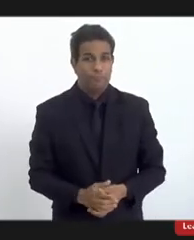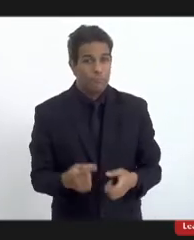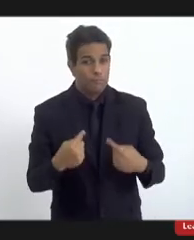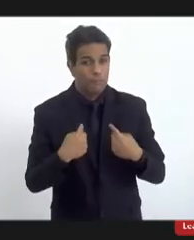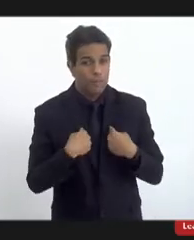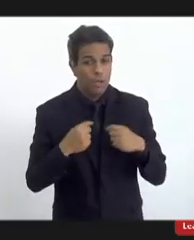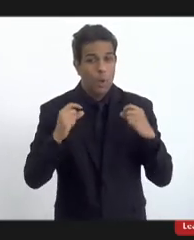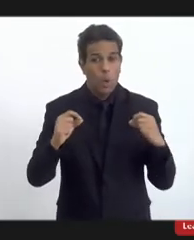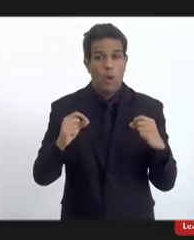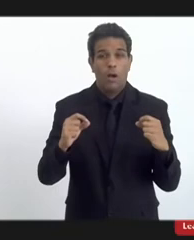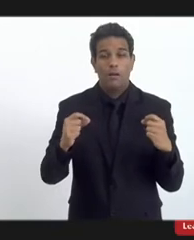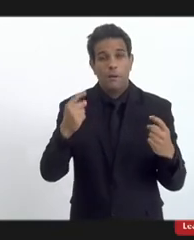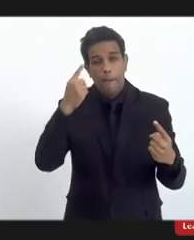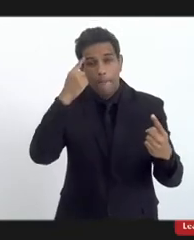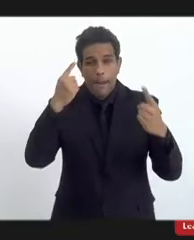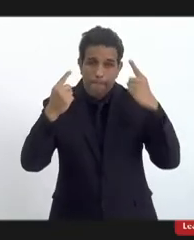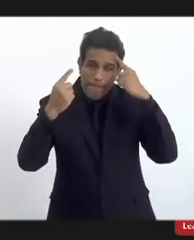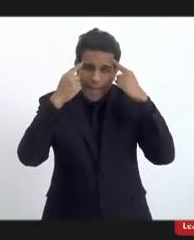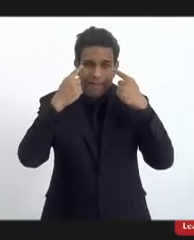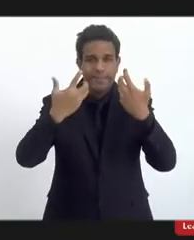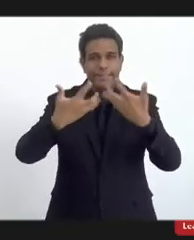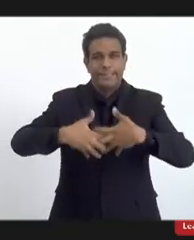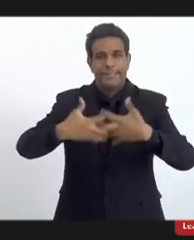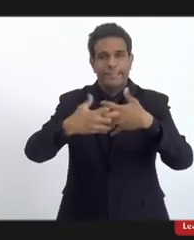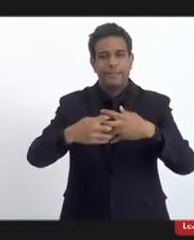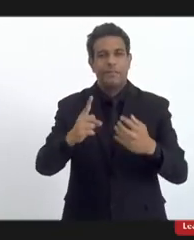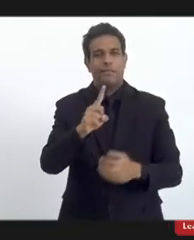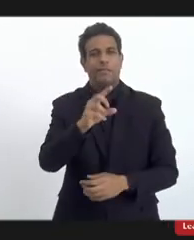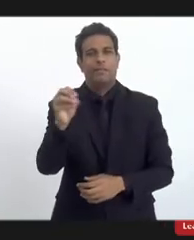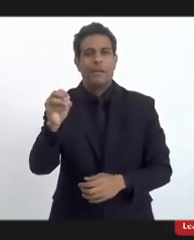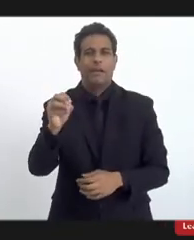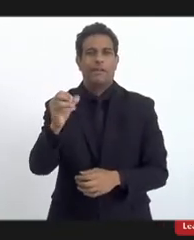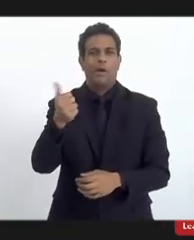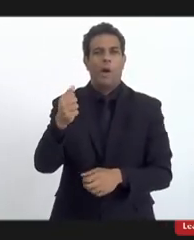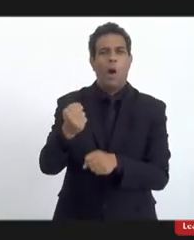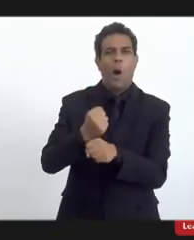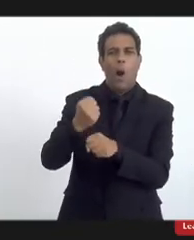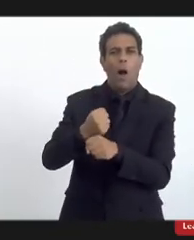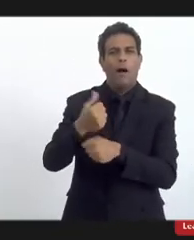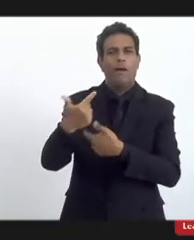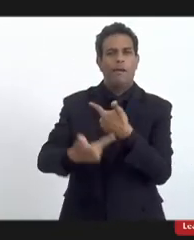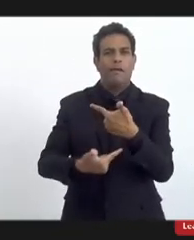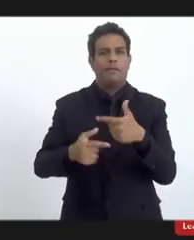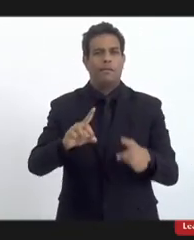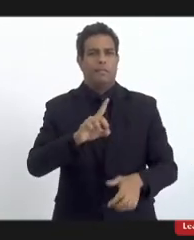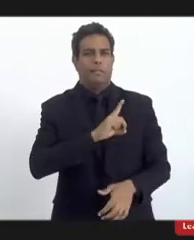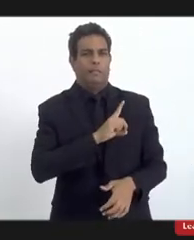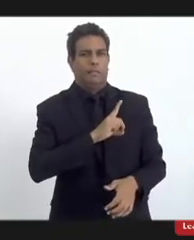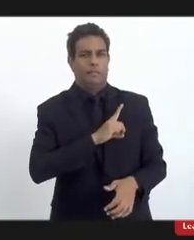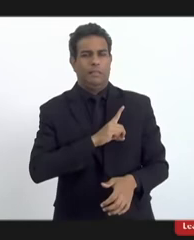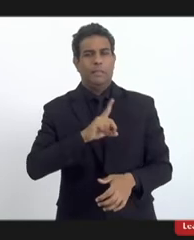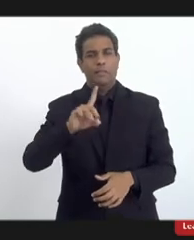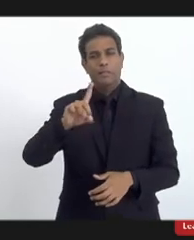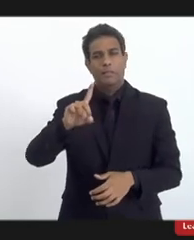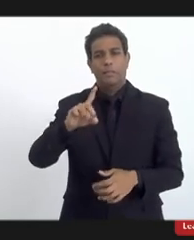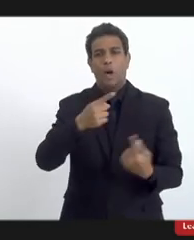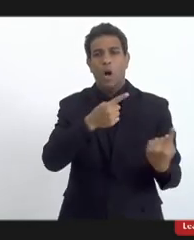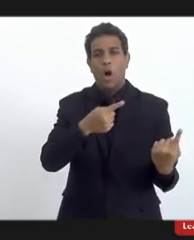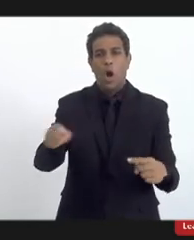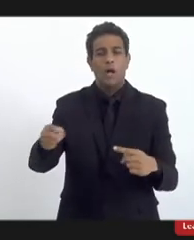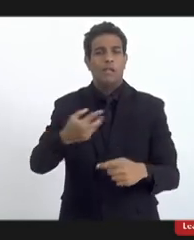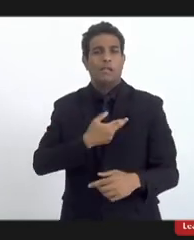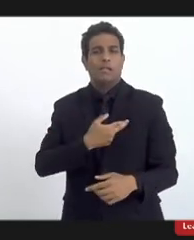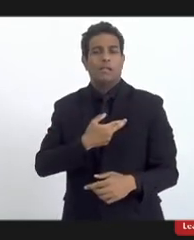nós criamos aqui, depois de 10, 11 anos de muita luta aqui, a delegacia, DECRAD, a Delegacia de Combate à